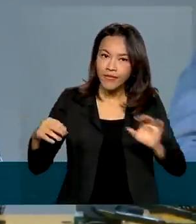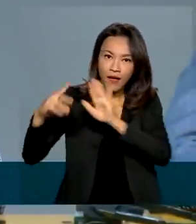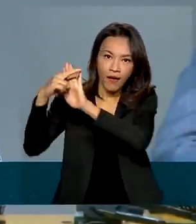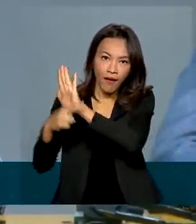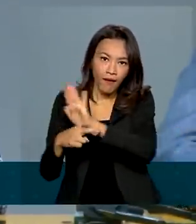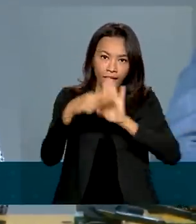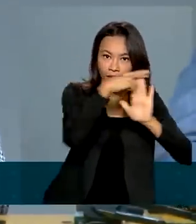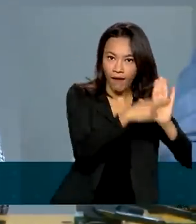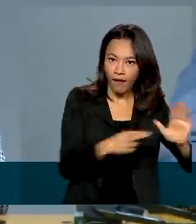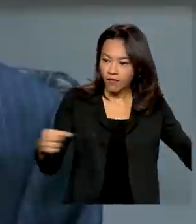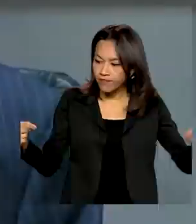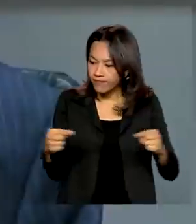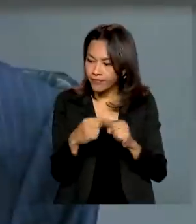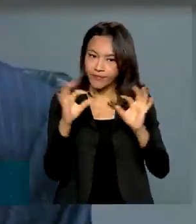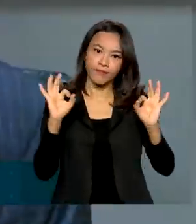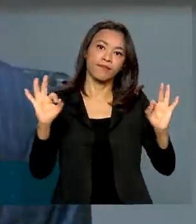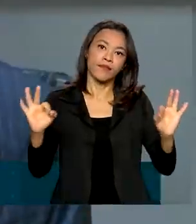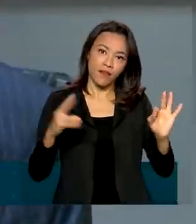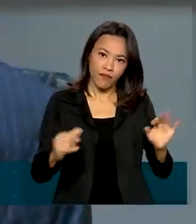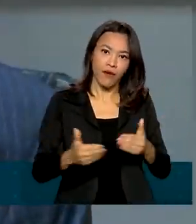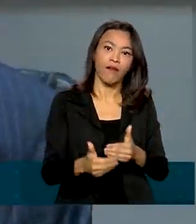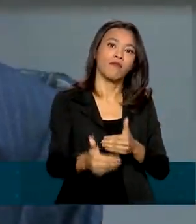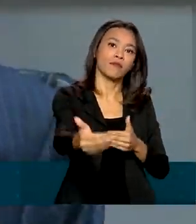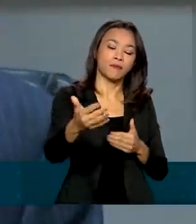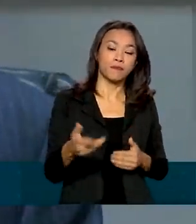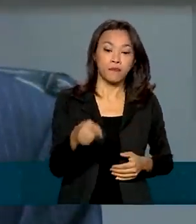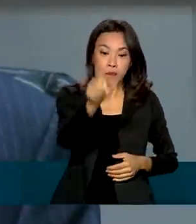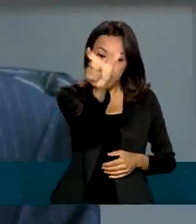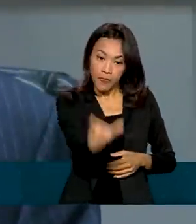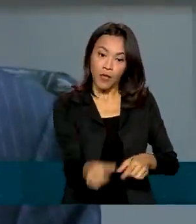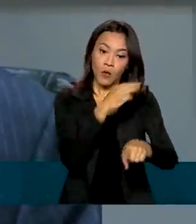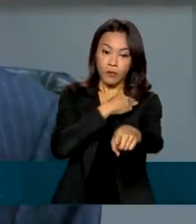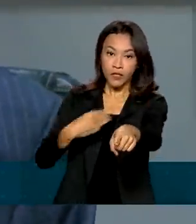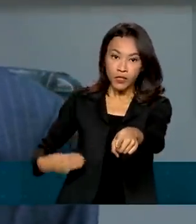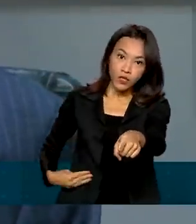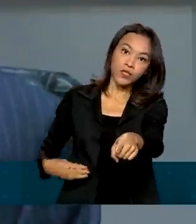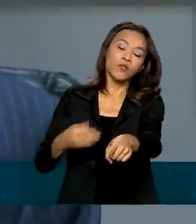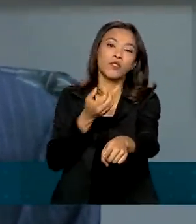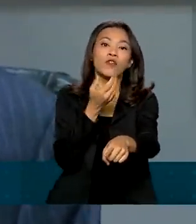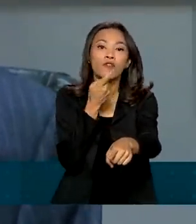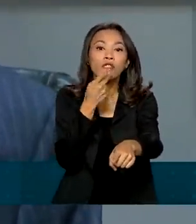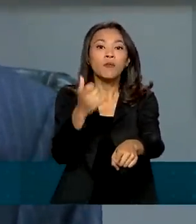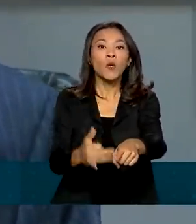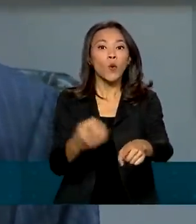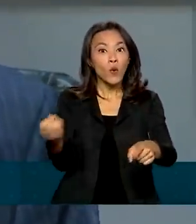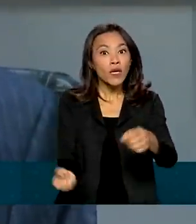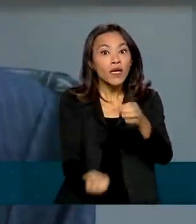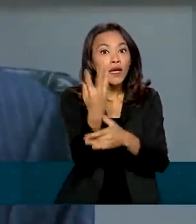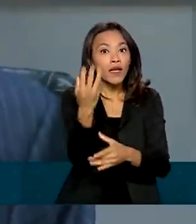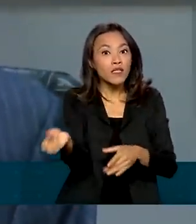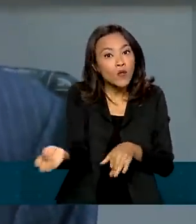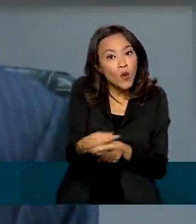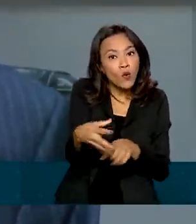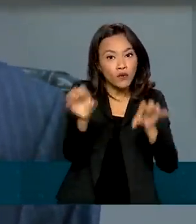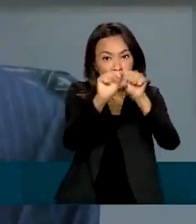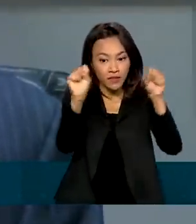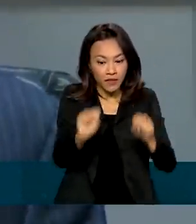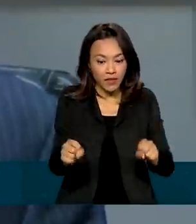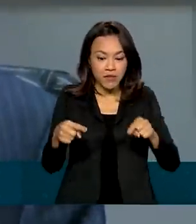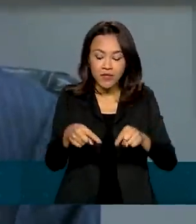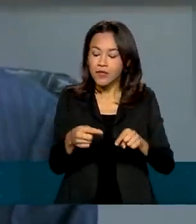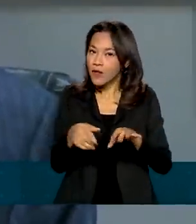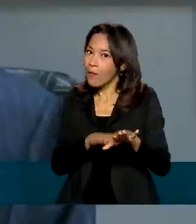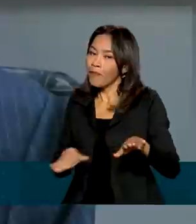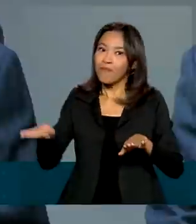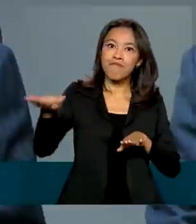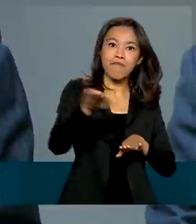mecanismo de tratados. Segundo o ministro da Economia, a criação do novo sistema representa um passo decisivo para o